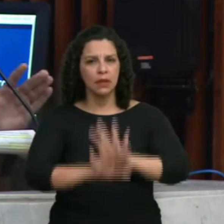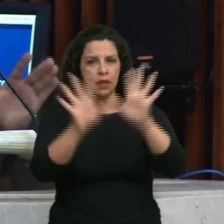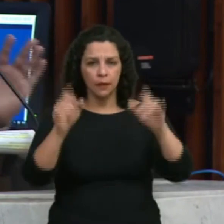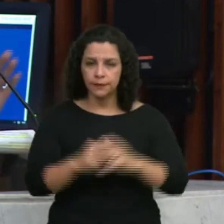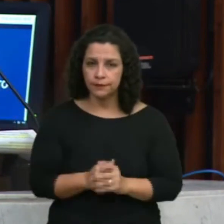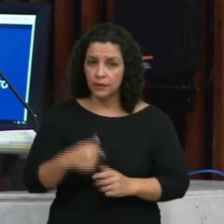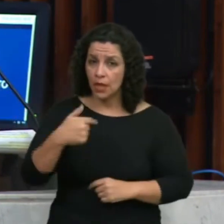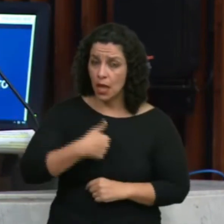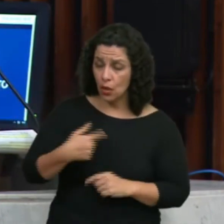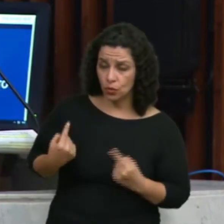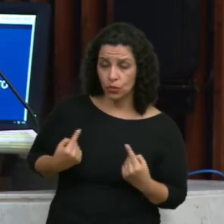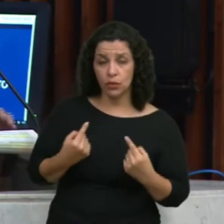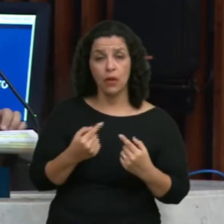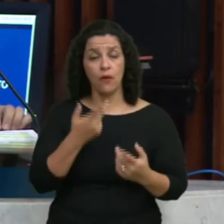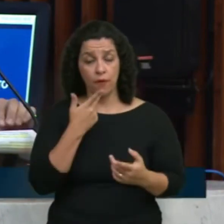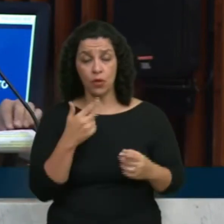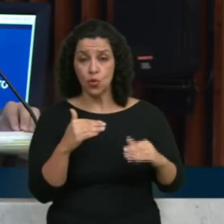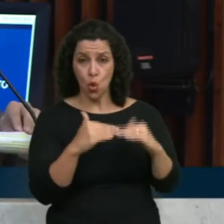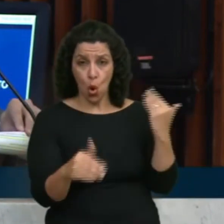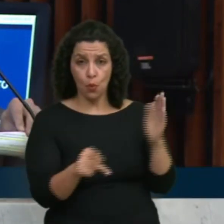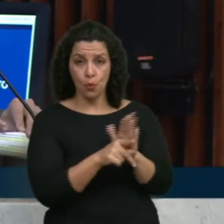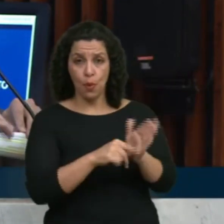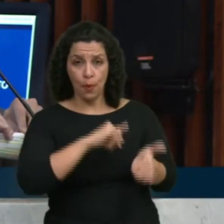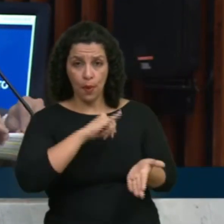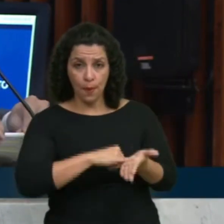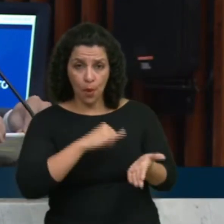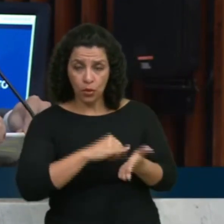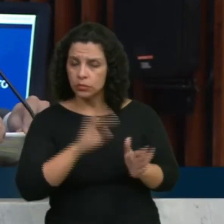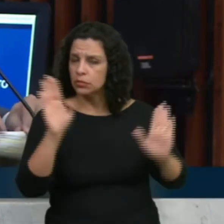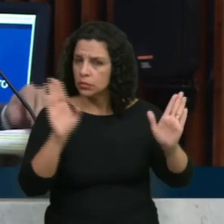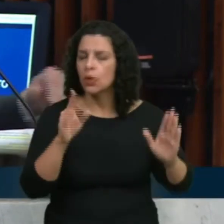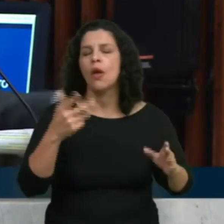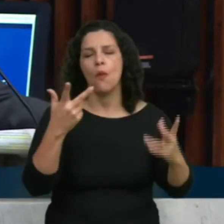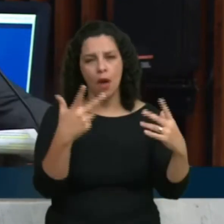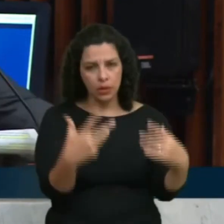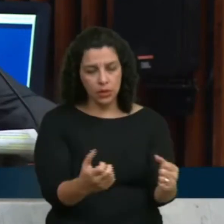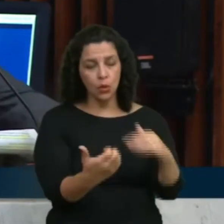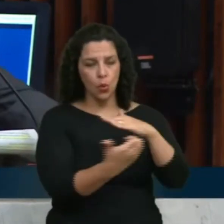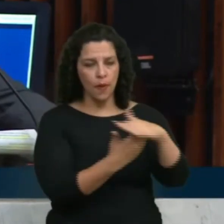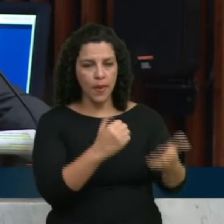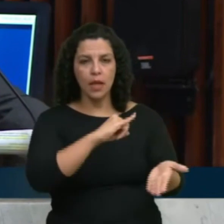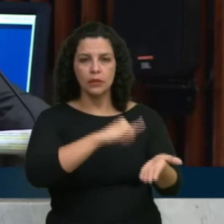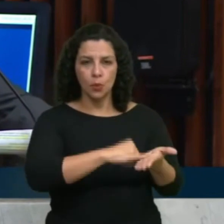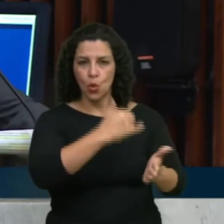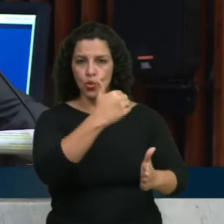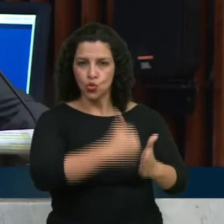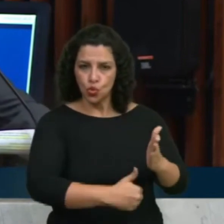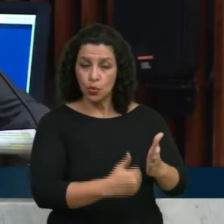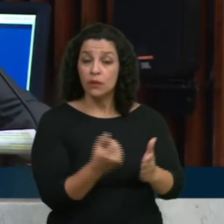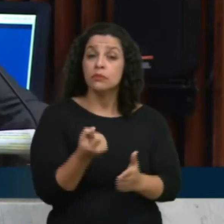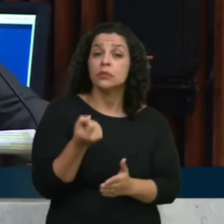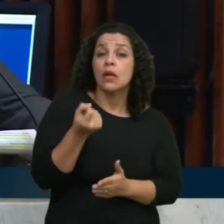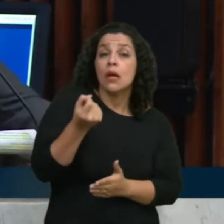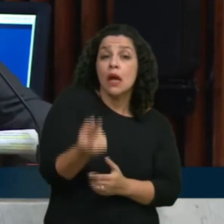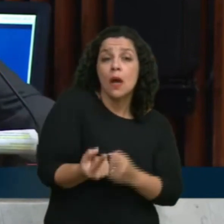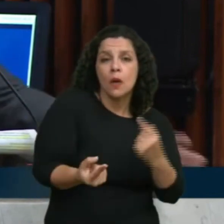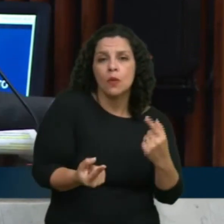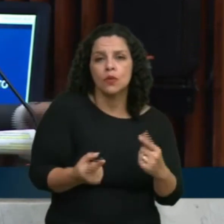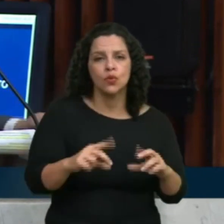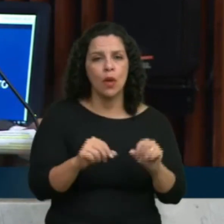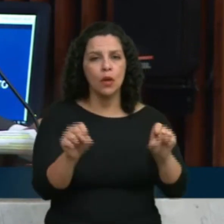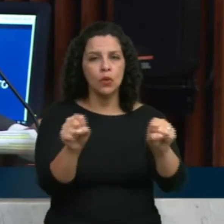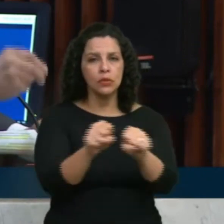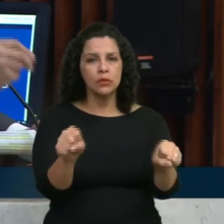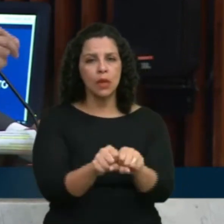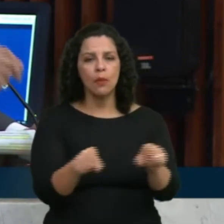eu não sou contra isenção fiscal. Eu sou contra o benefício para apenas alguns. E não tenho um